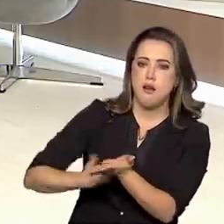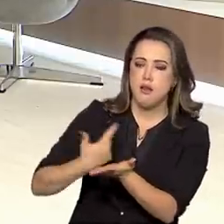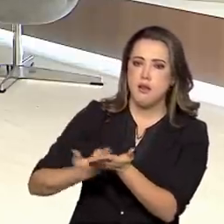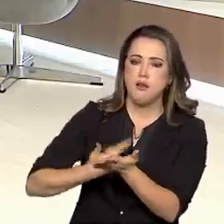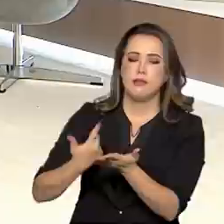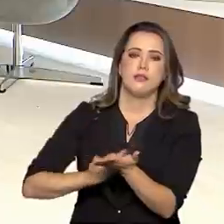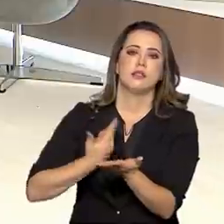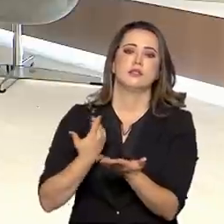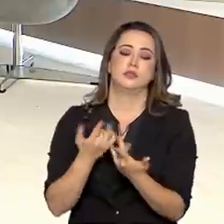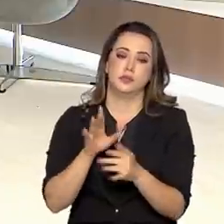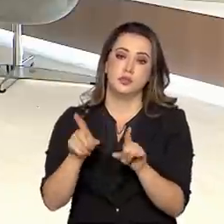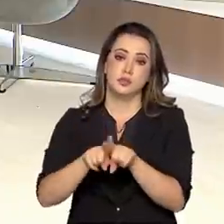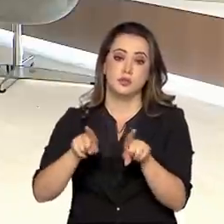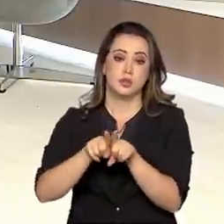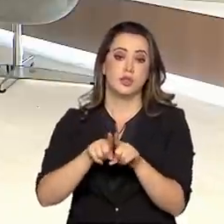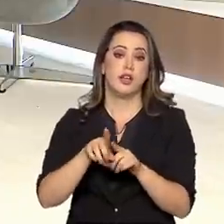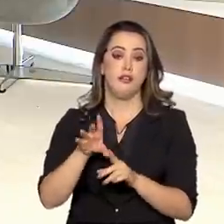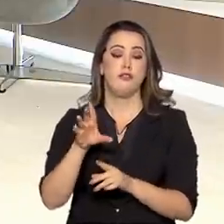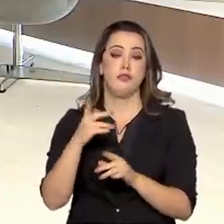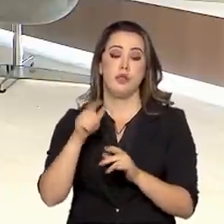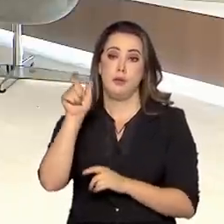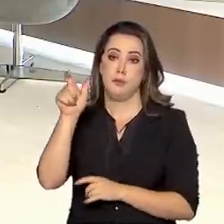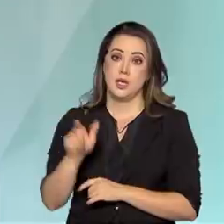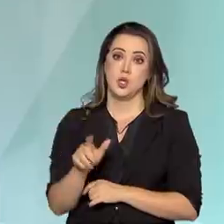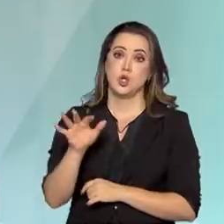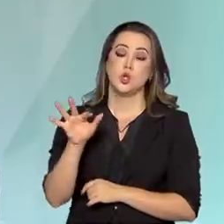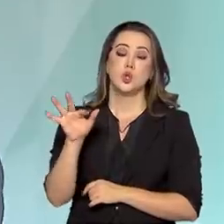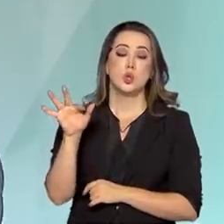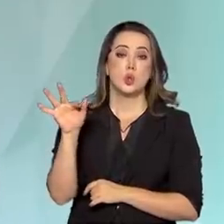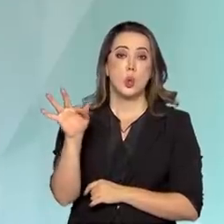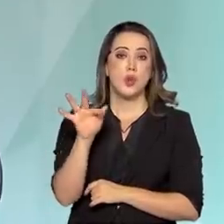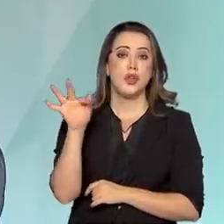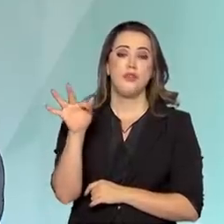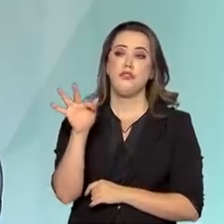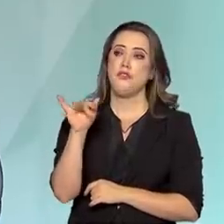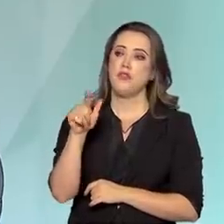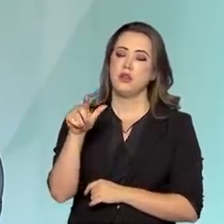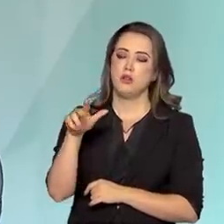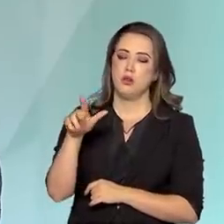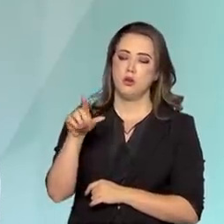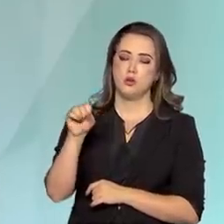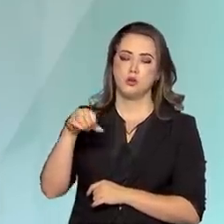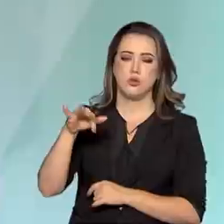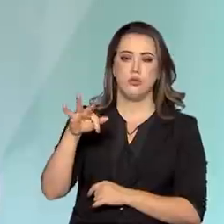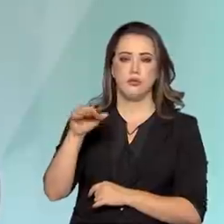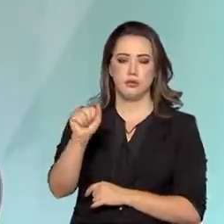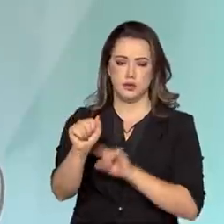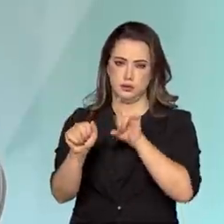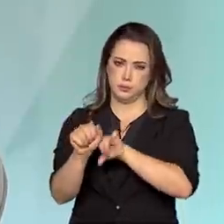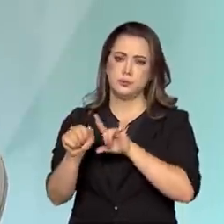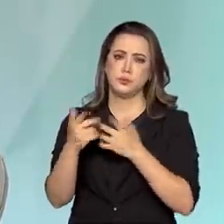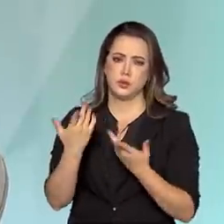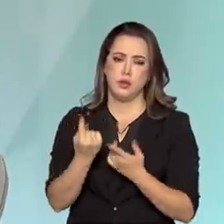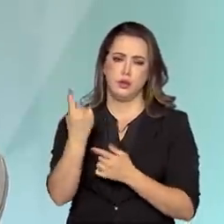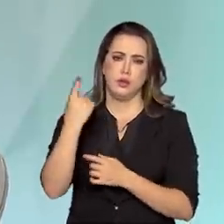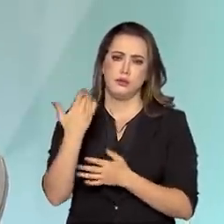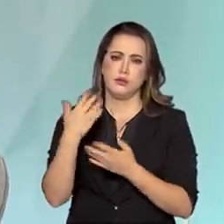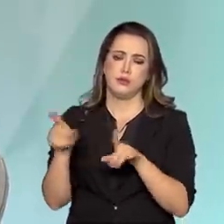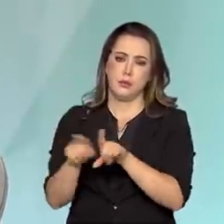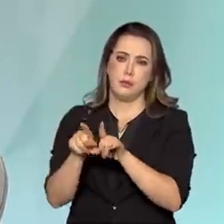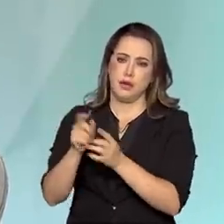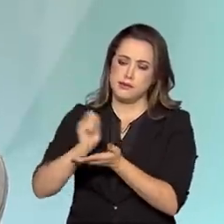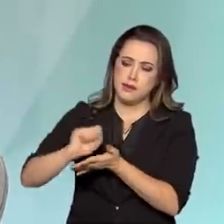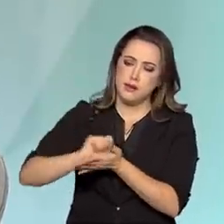livros, inclusive do filósofo Voltaire, né, e aí eles enviaram essas coleções e ela foi sendo reconstruída. E aí, em 1808, com a saída